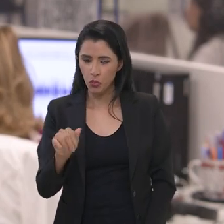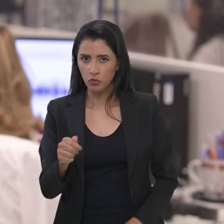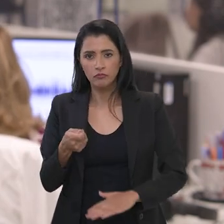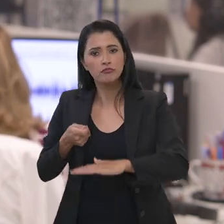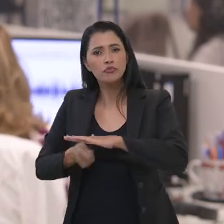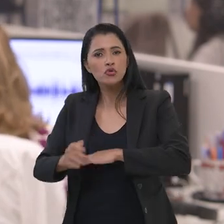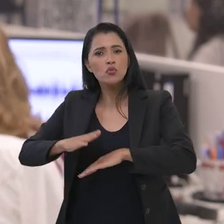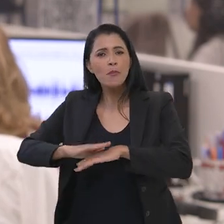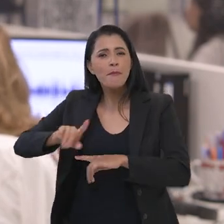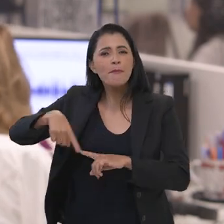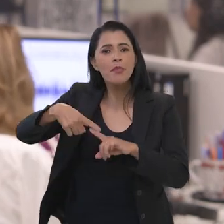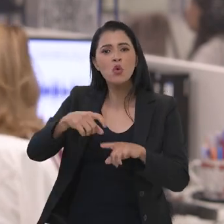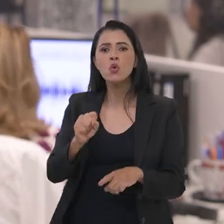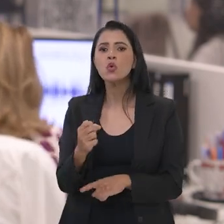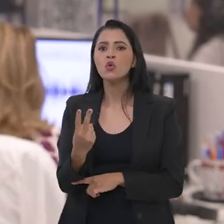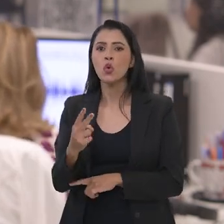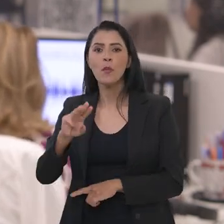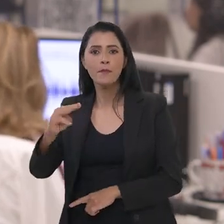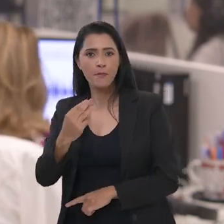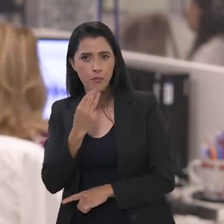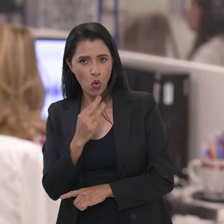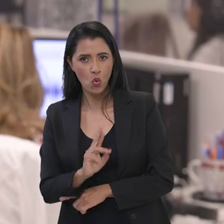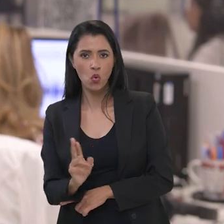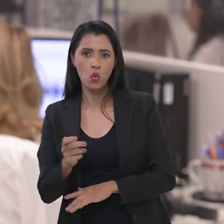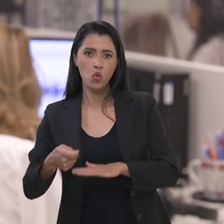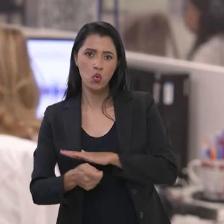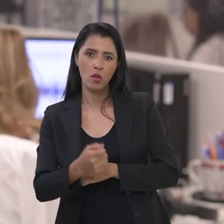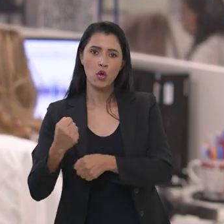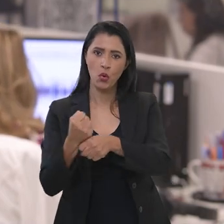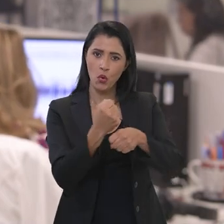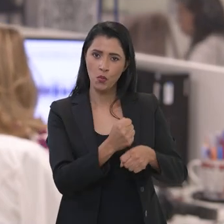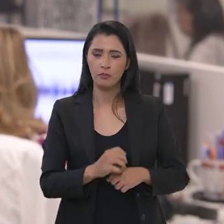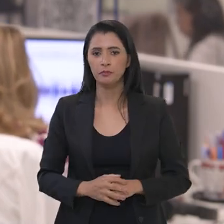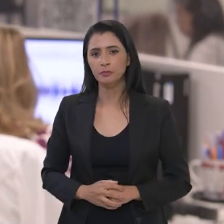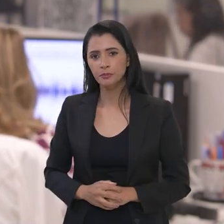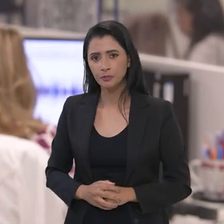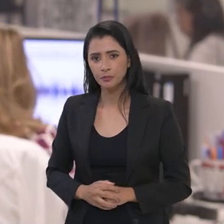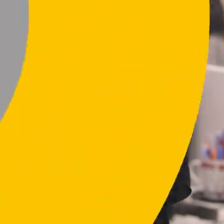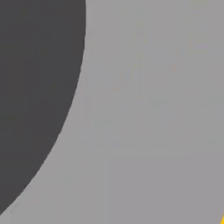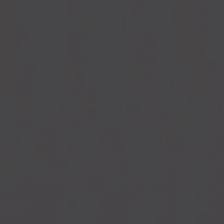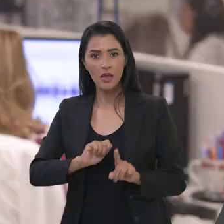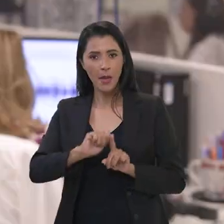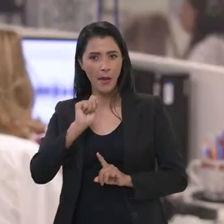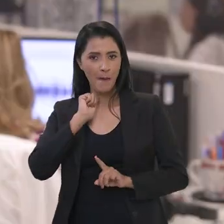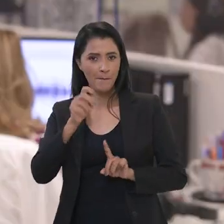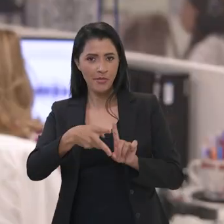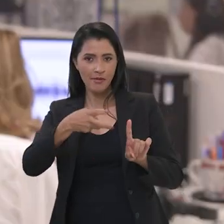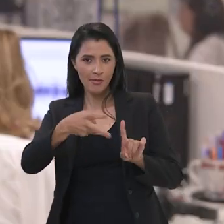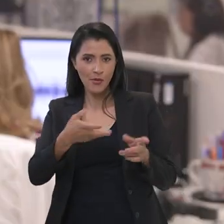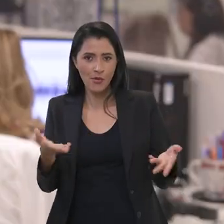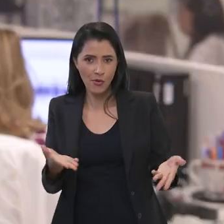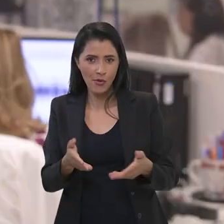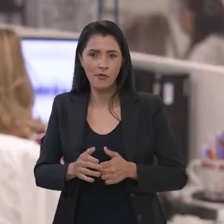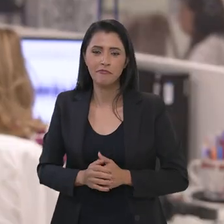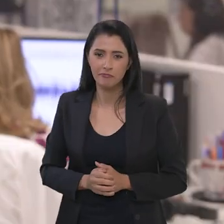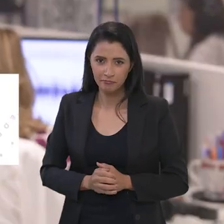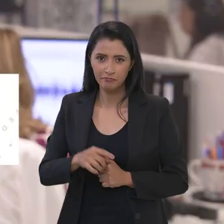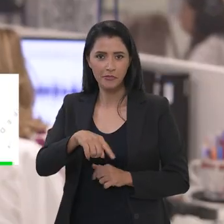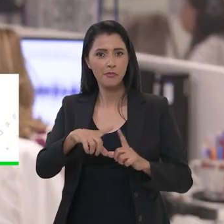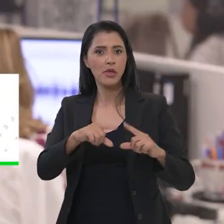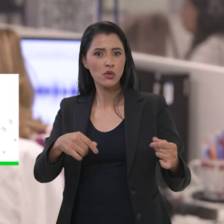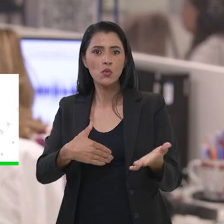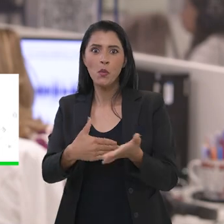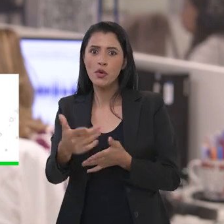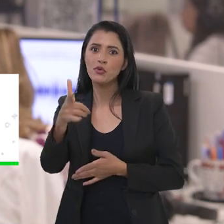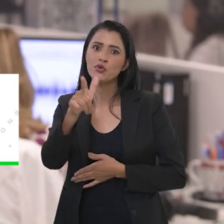Itabuna. Serão investidos mais de 82 milhões de reais nas obras. Abril indígena. E aqui em